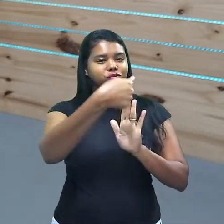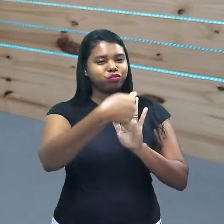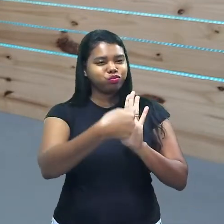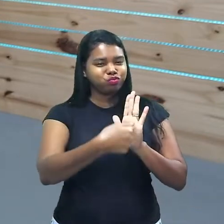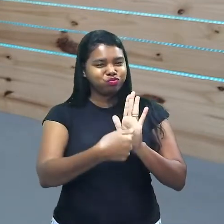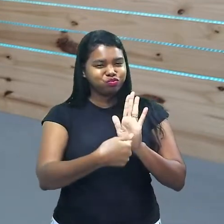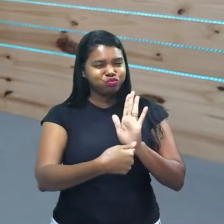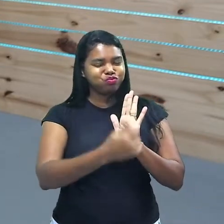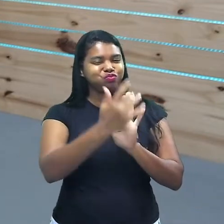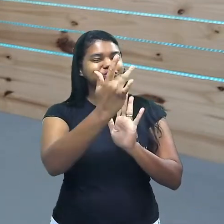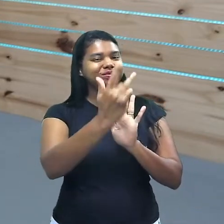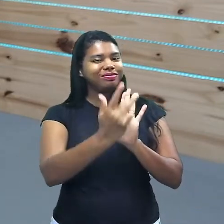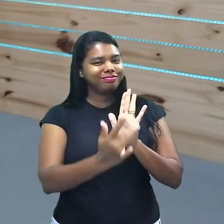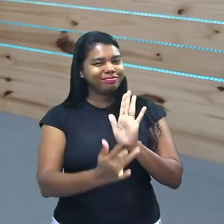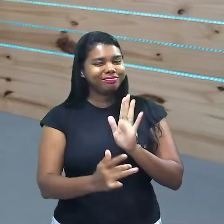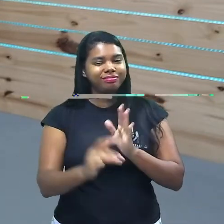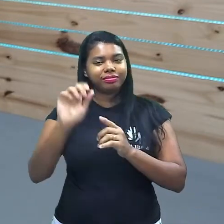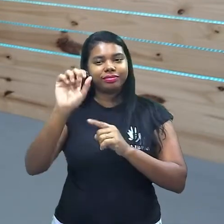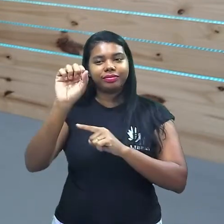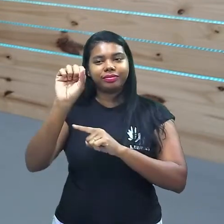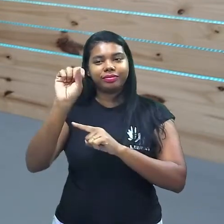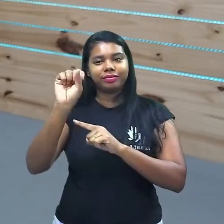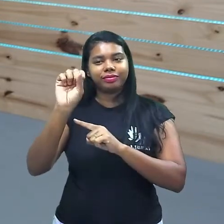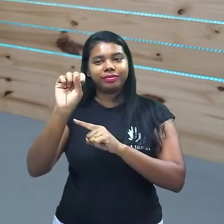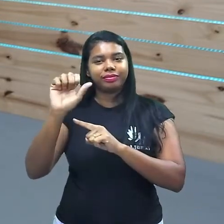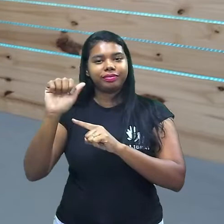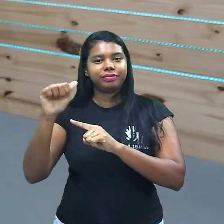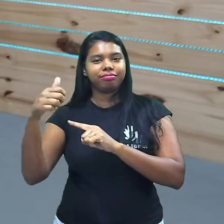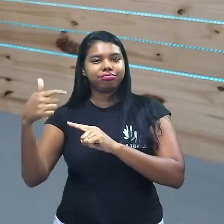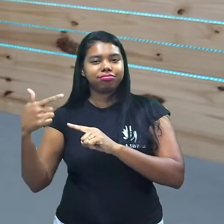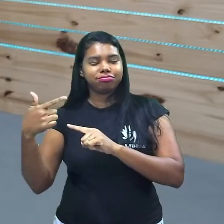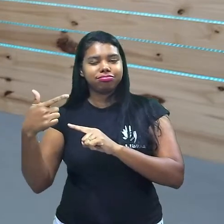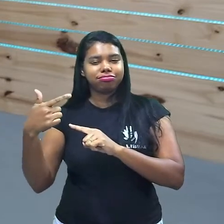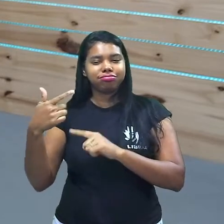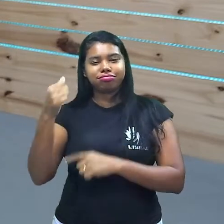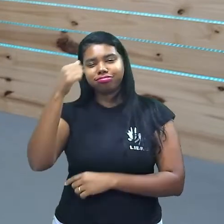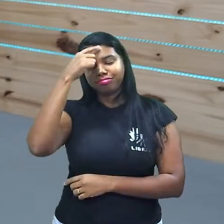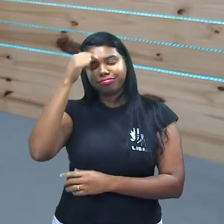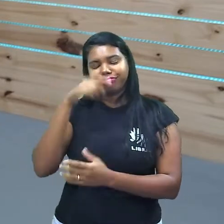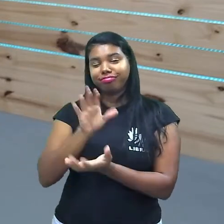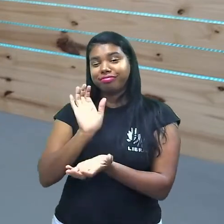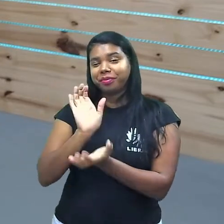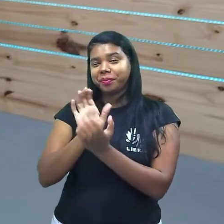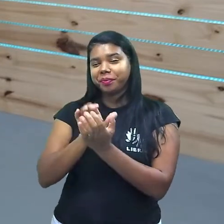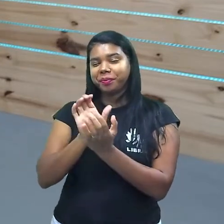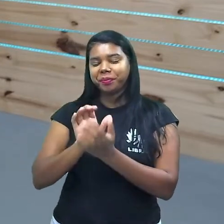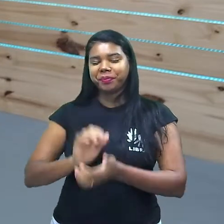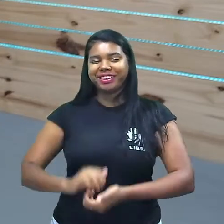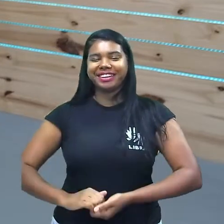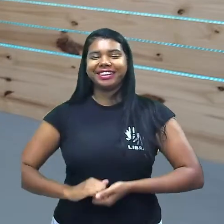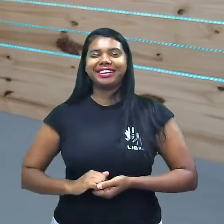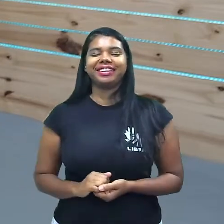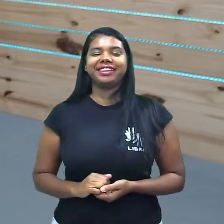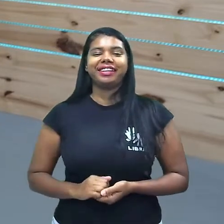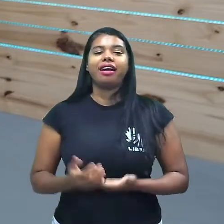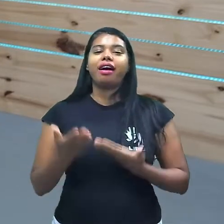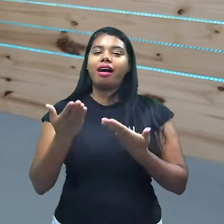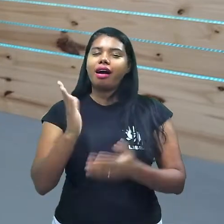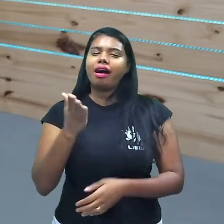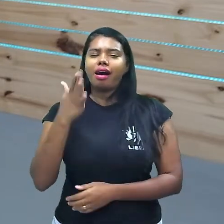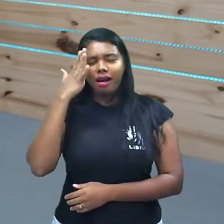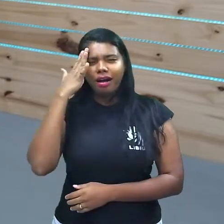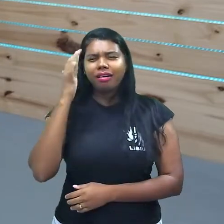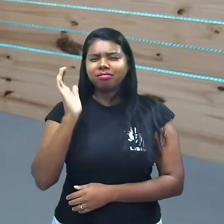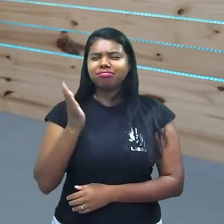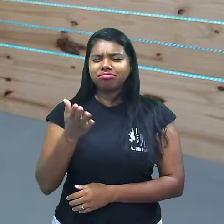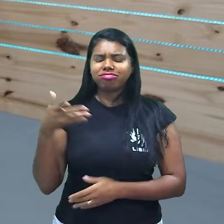voltada para o SSA 2, o vestibular da Universidade de Pernambuco você sabe, você fez o